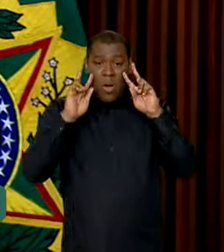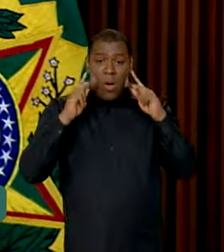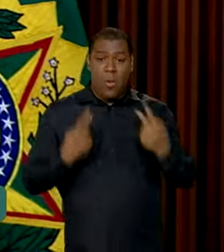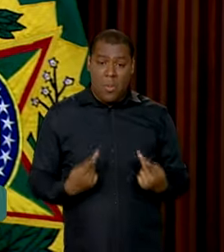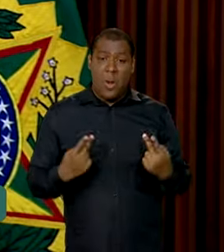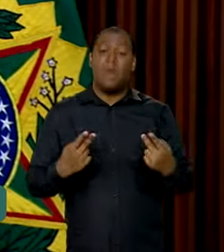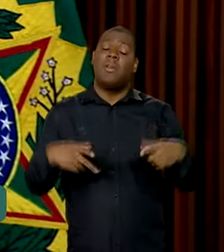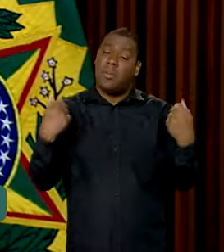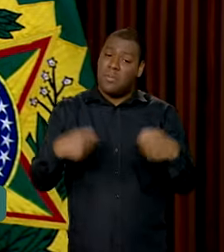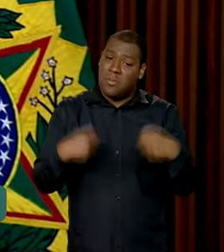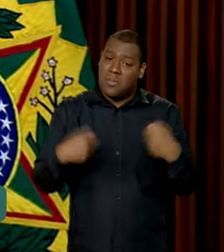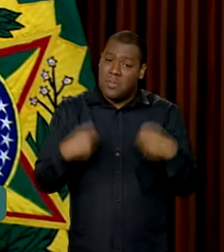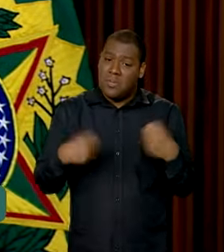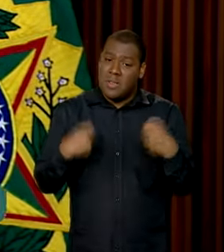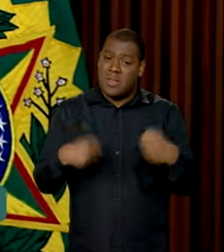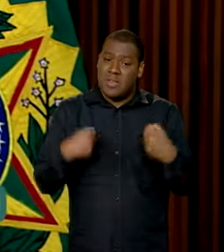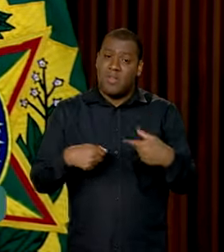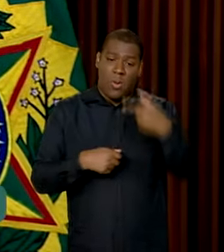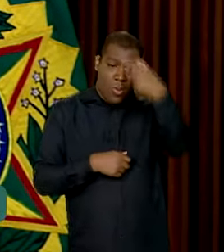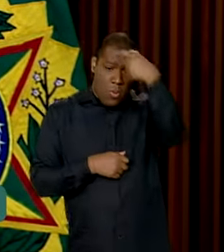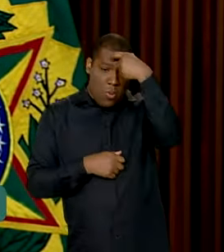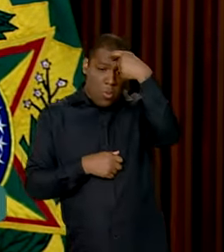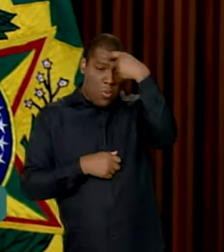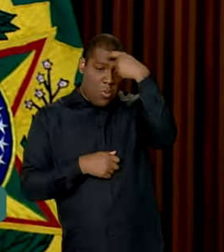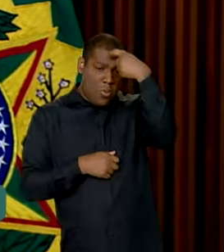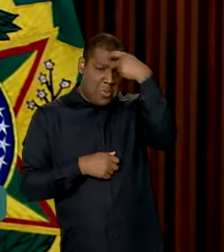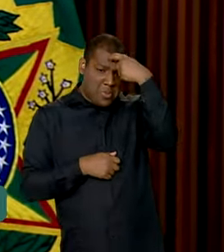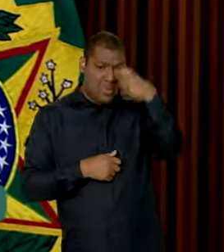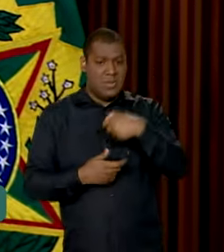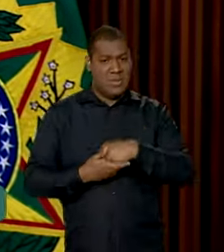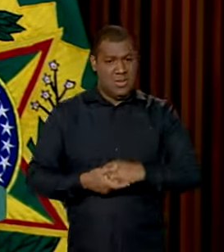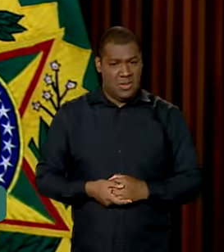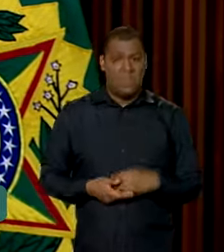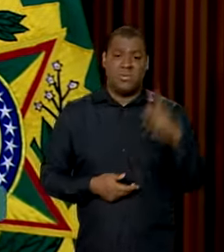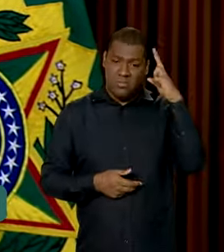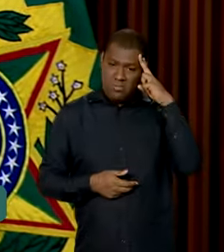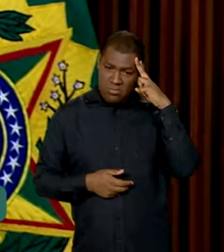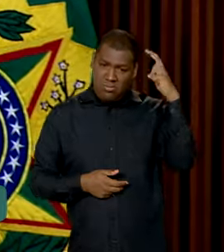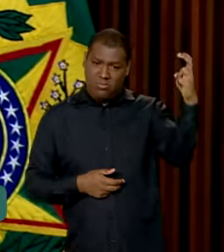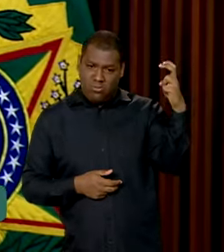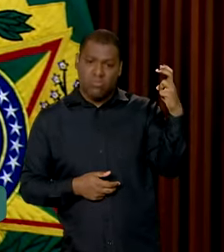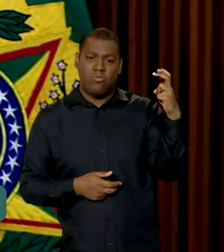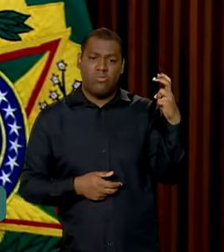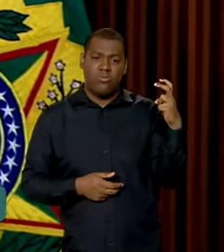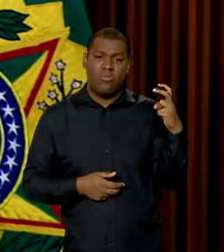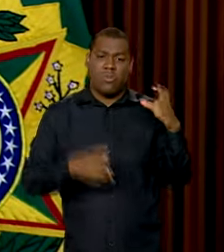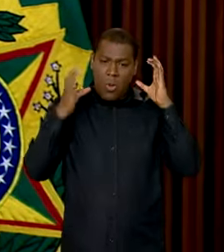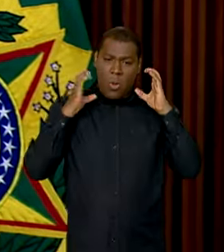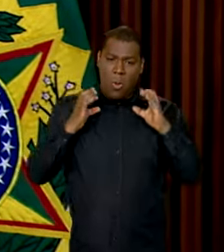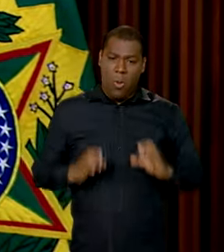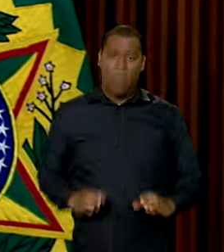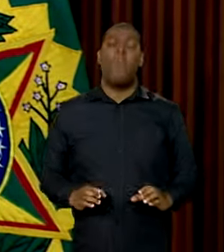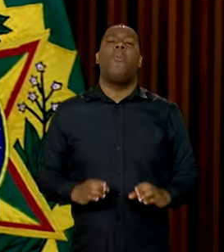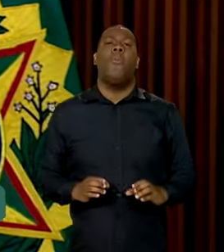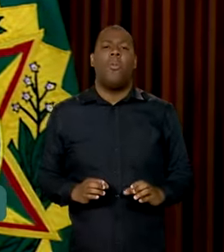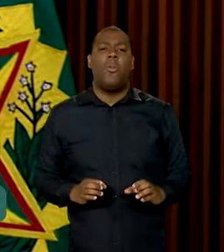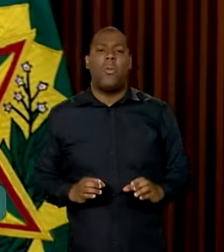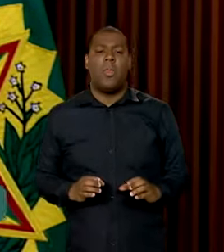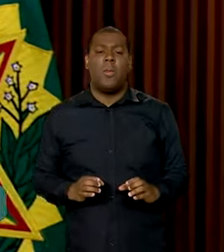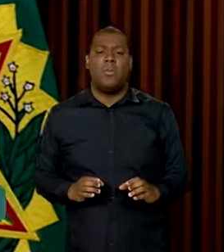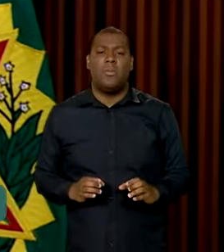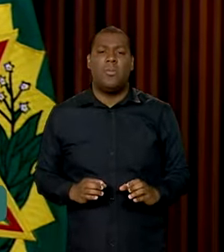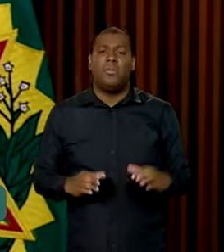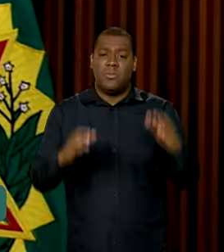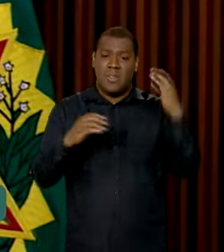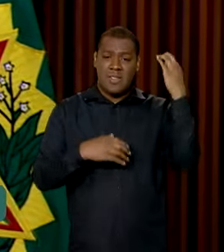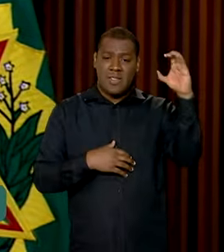se tivermos capacidade, competência, sabedoria para nos comportarmos de acordo com aquilo que a